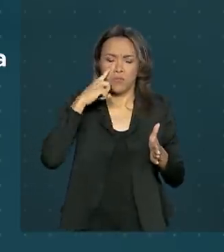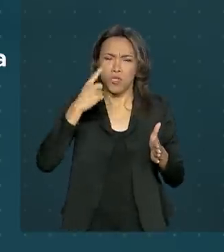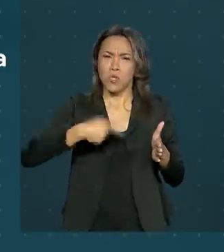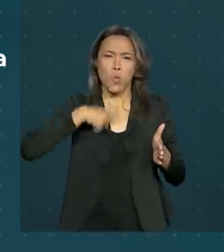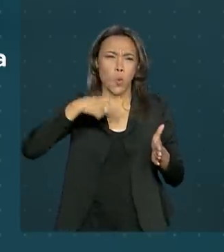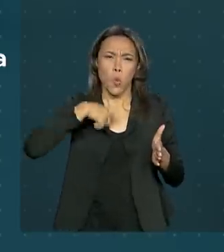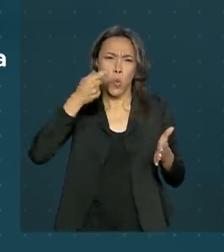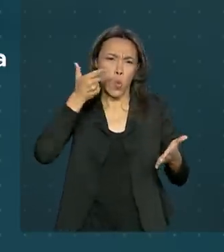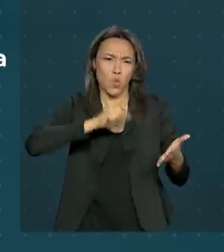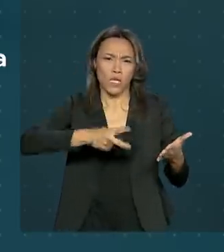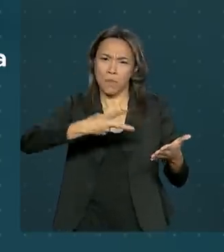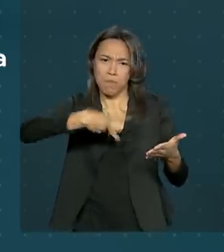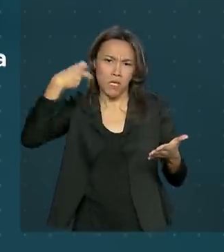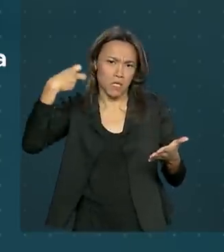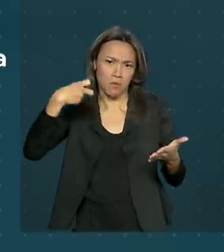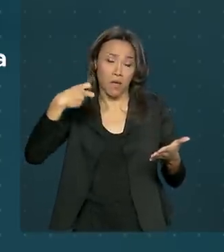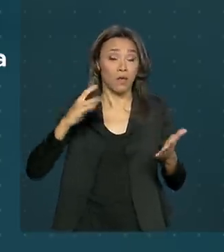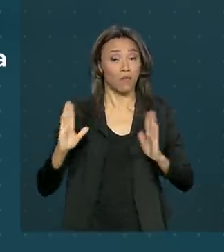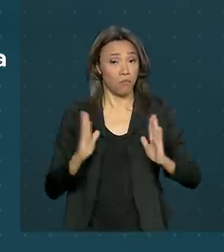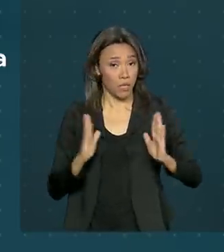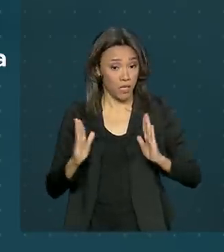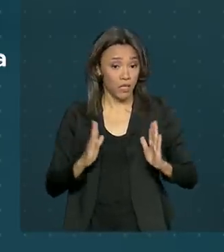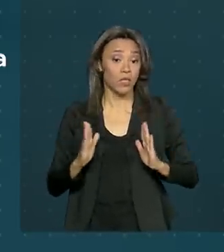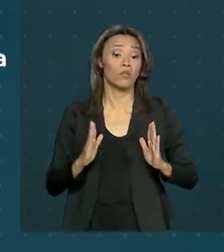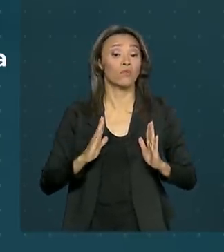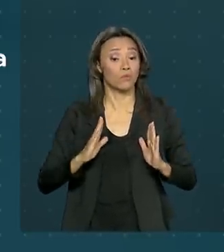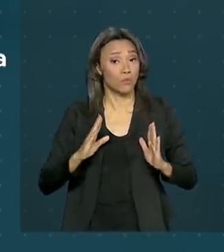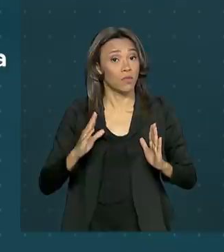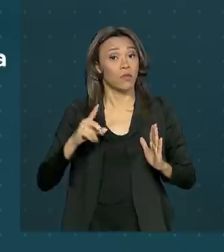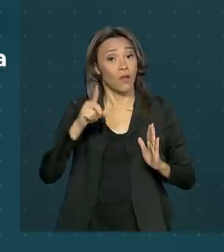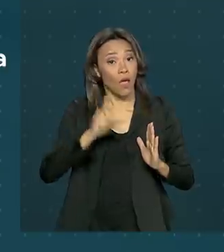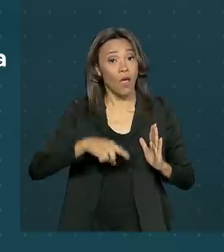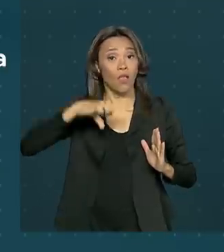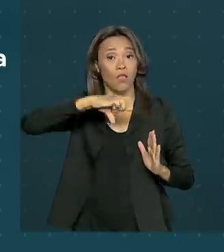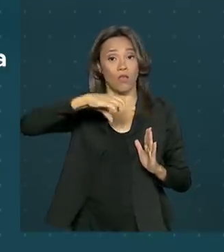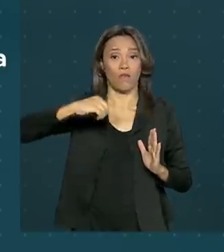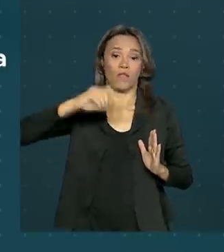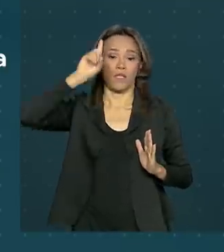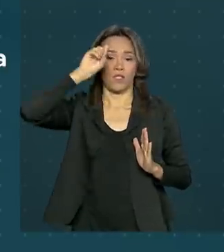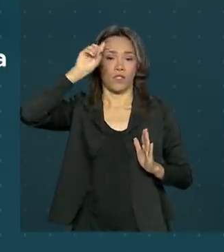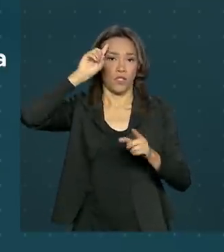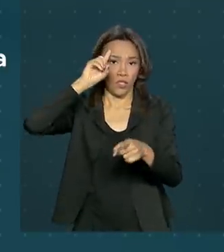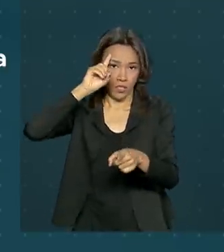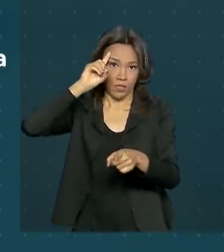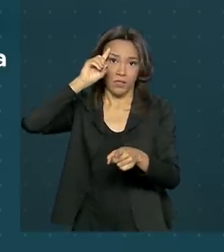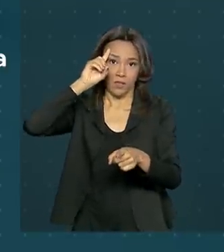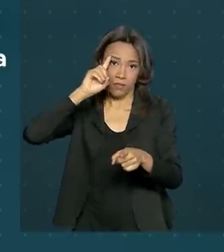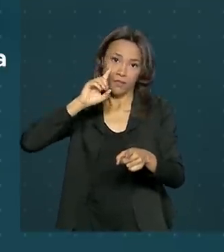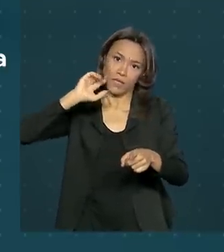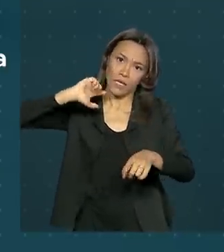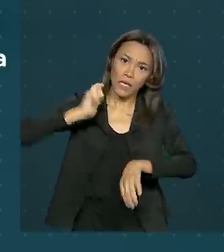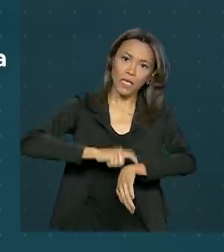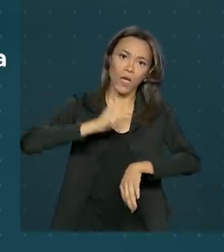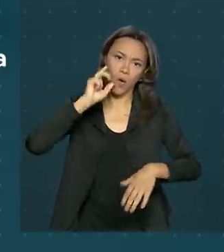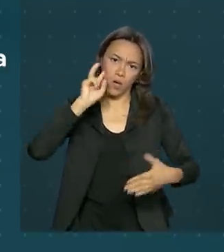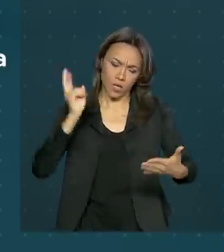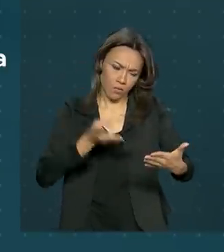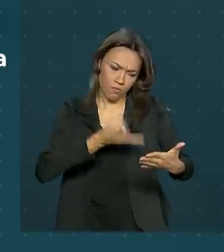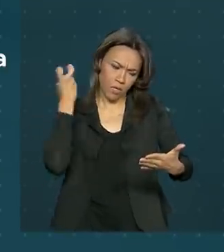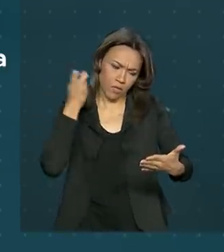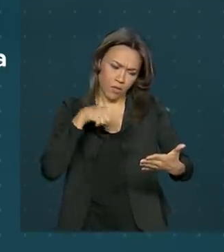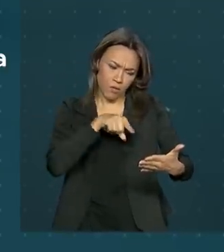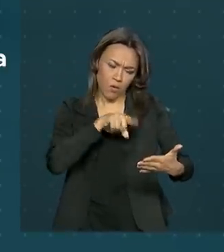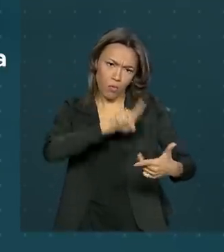percebidos, dão ao consumidor o direito de reparo em até 90 dias após o momento em que ele